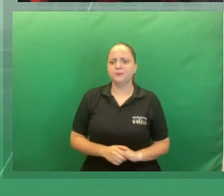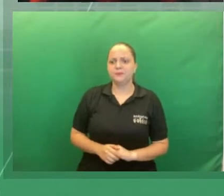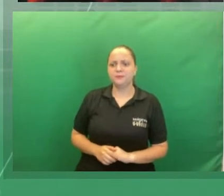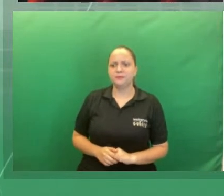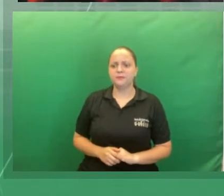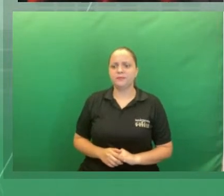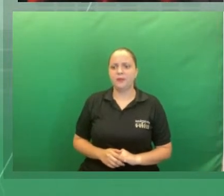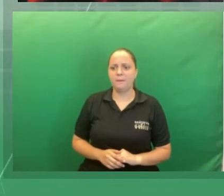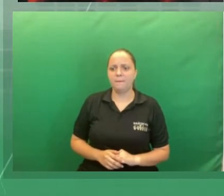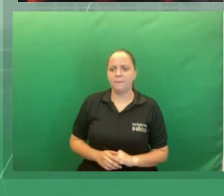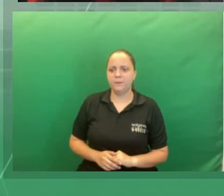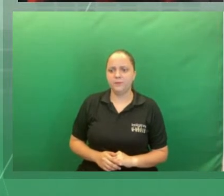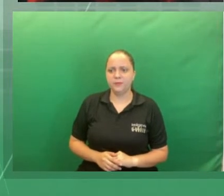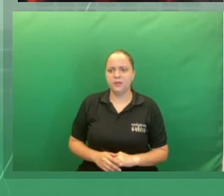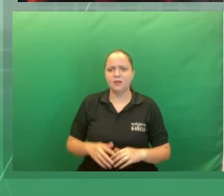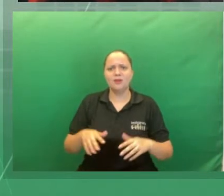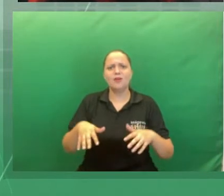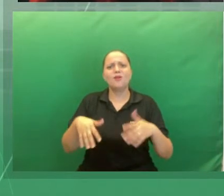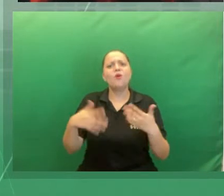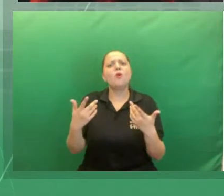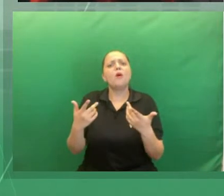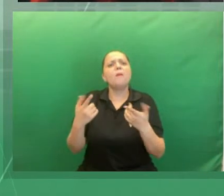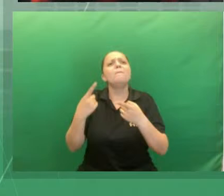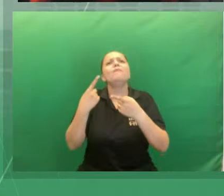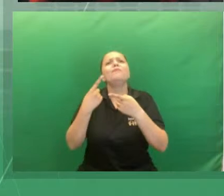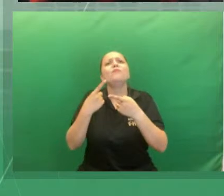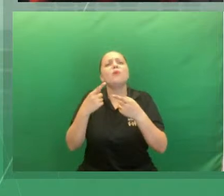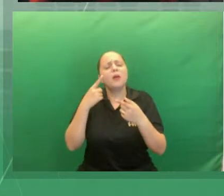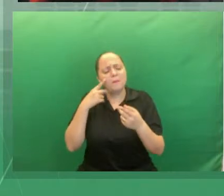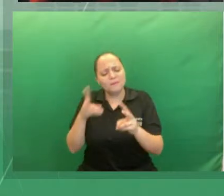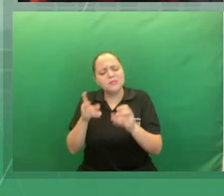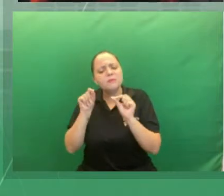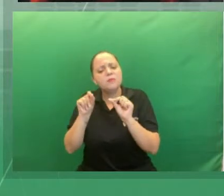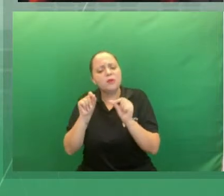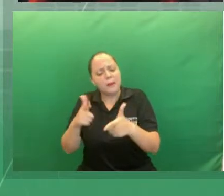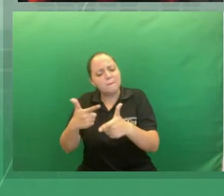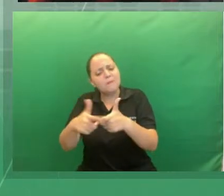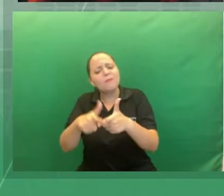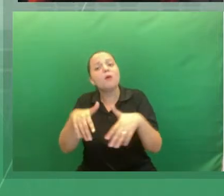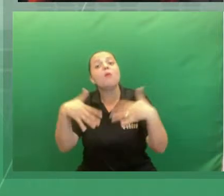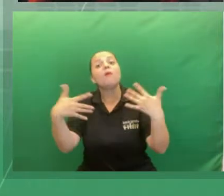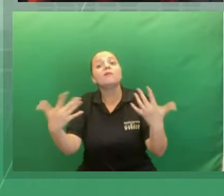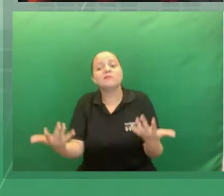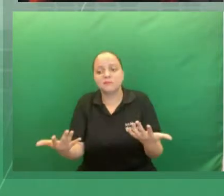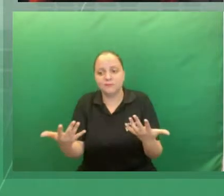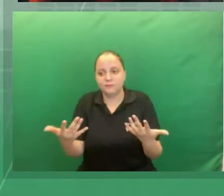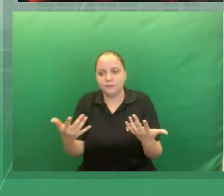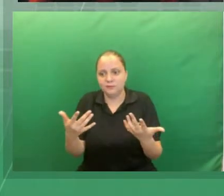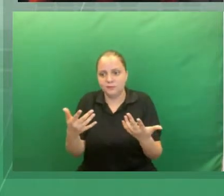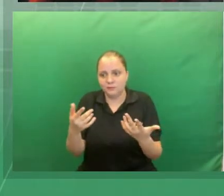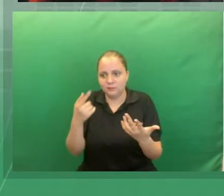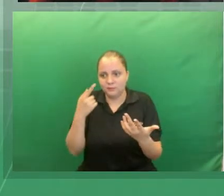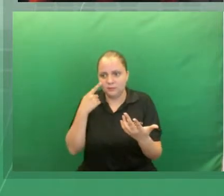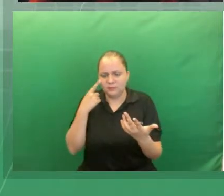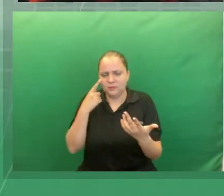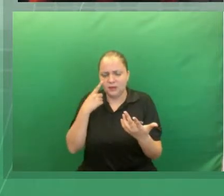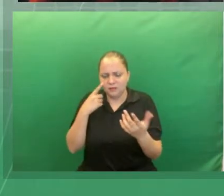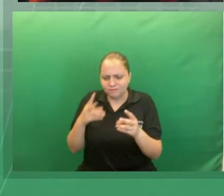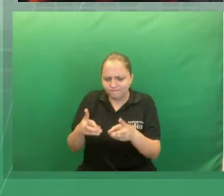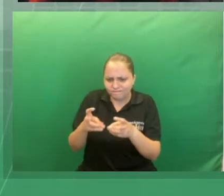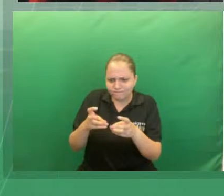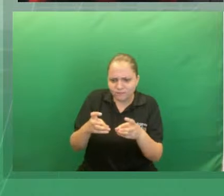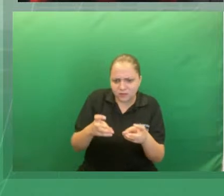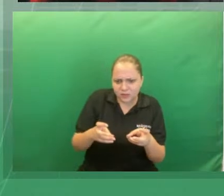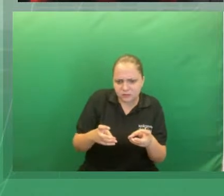O problema que deu origem a essa pesquisa é identificar traços sobre a